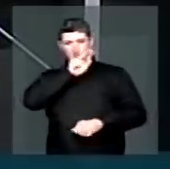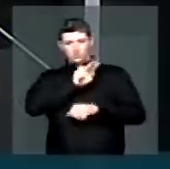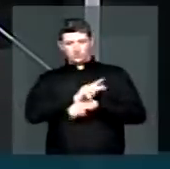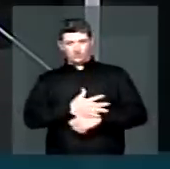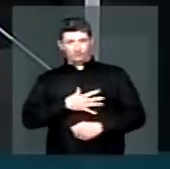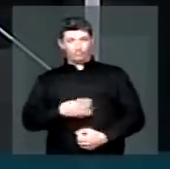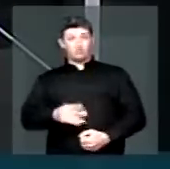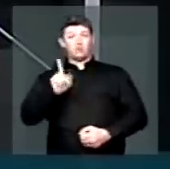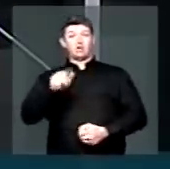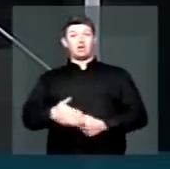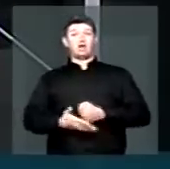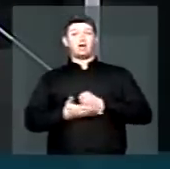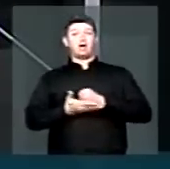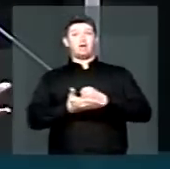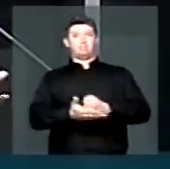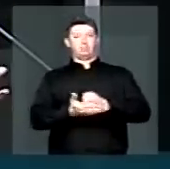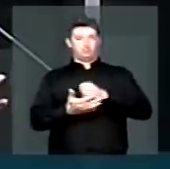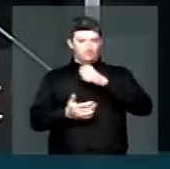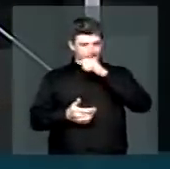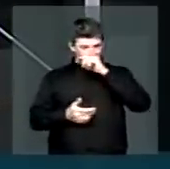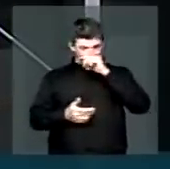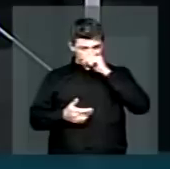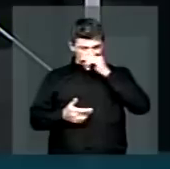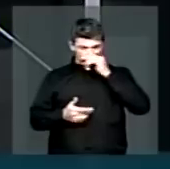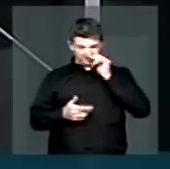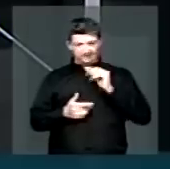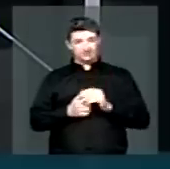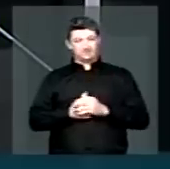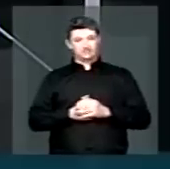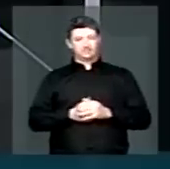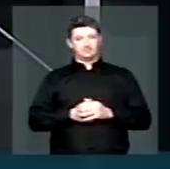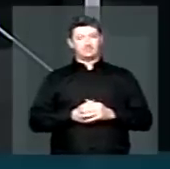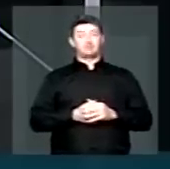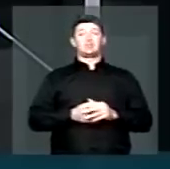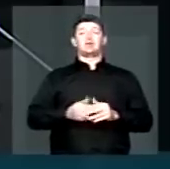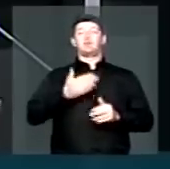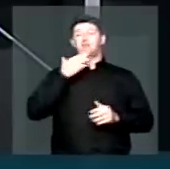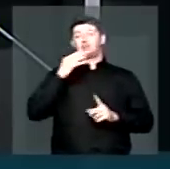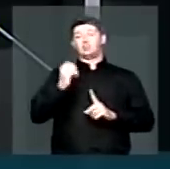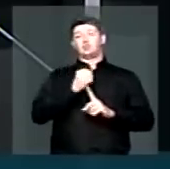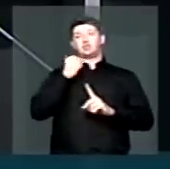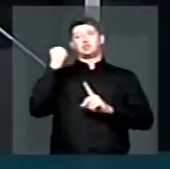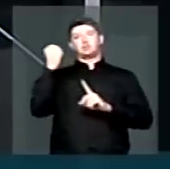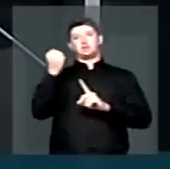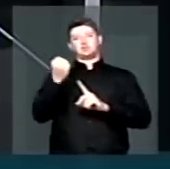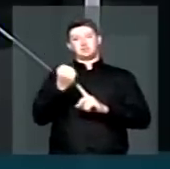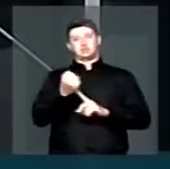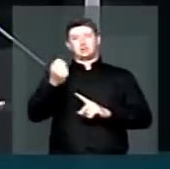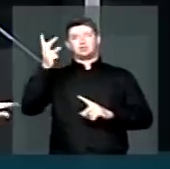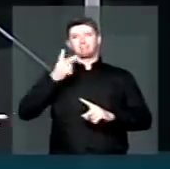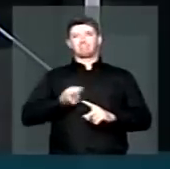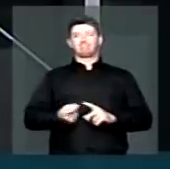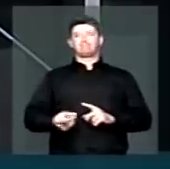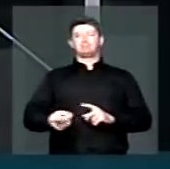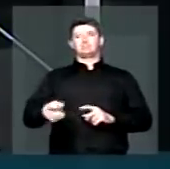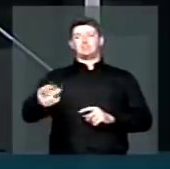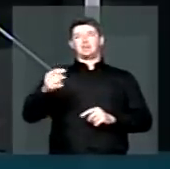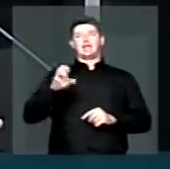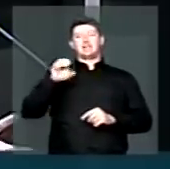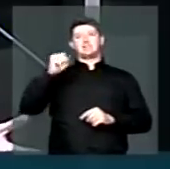contribuição e uma colaboração à sociedade para a perpetuação da